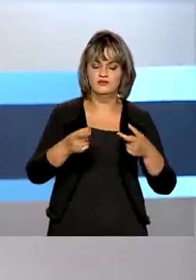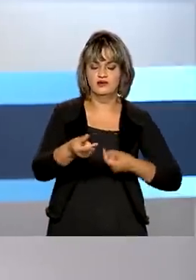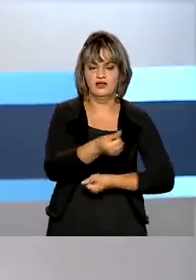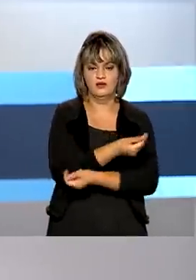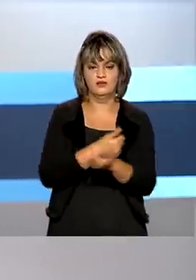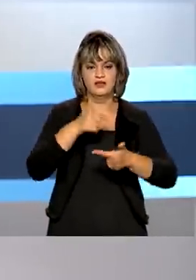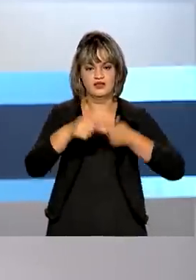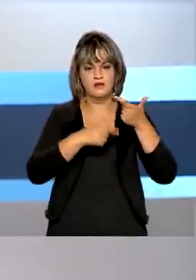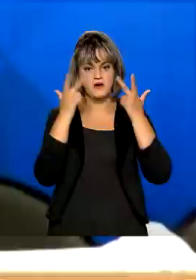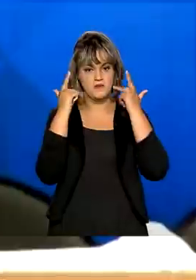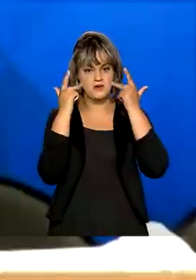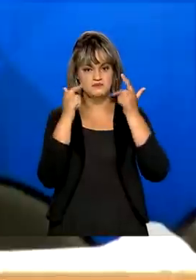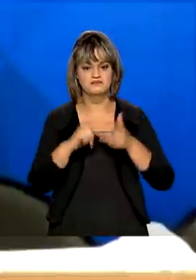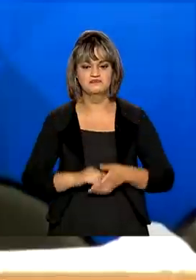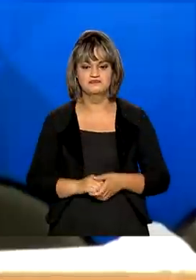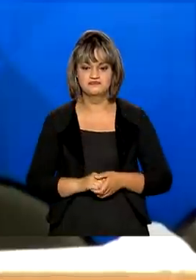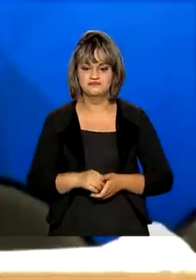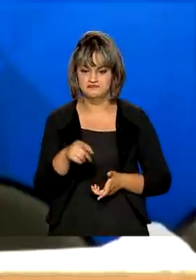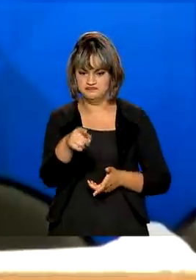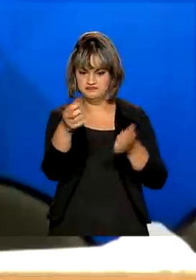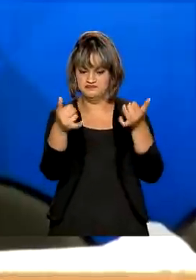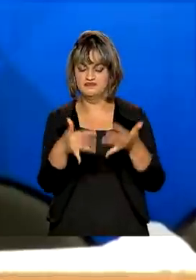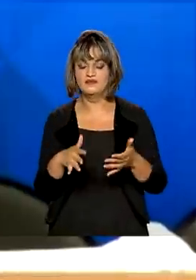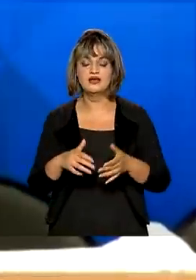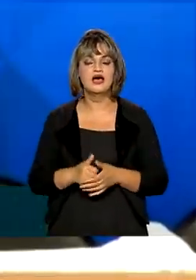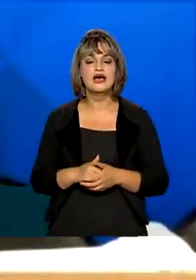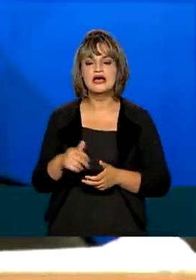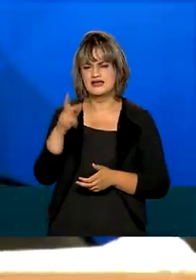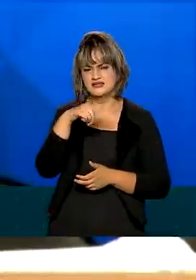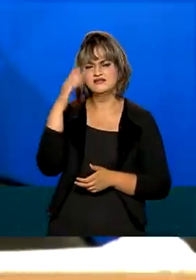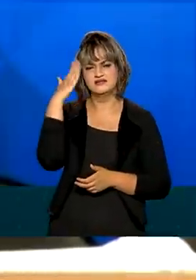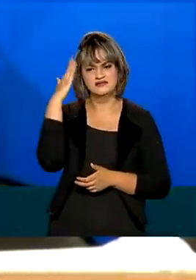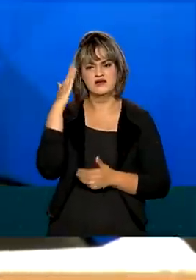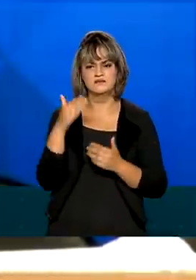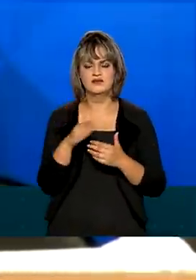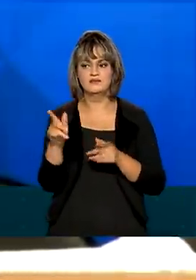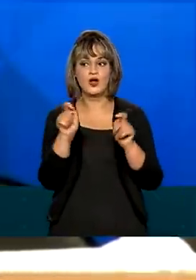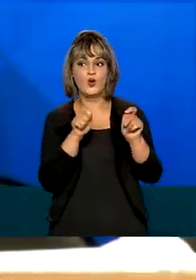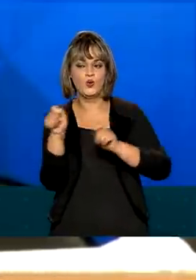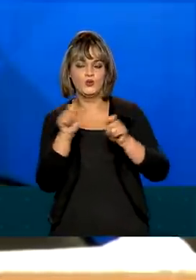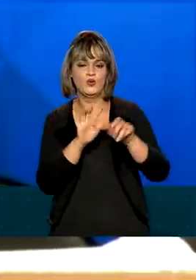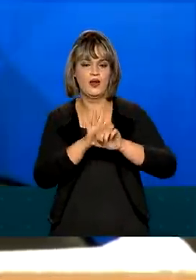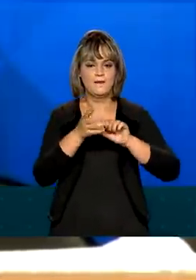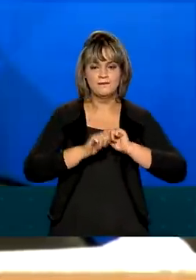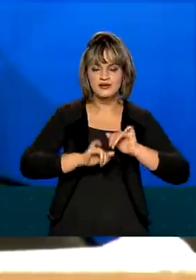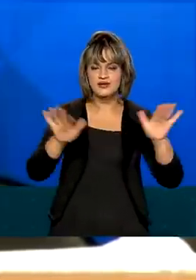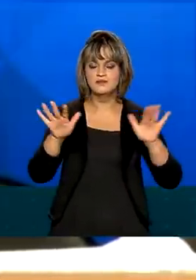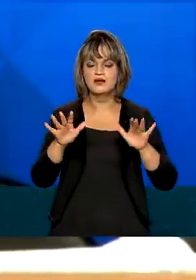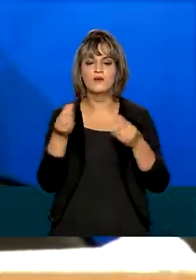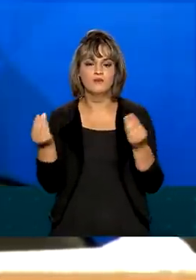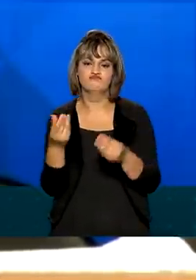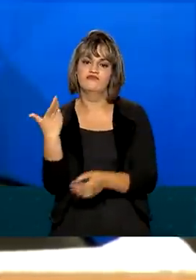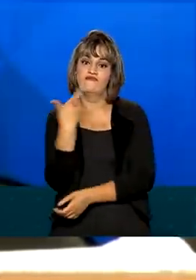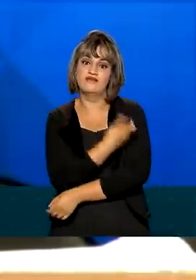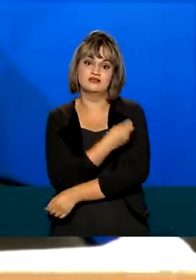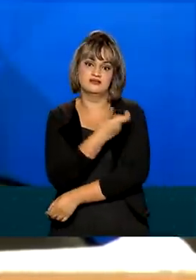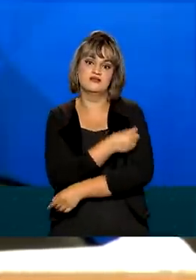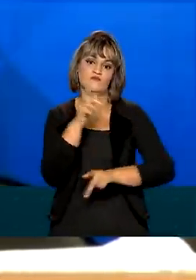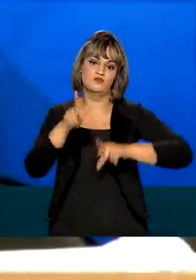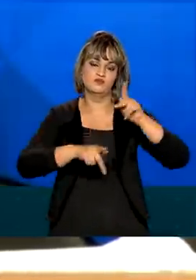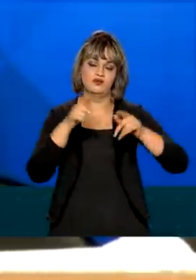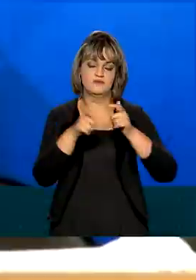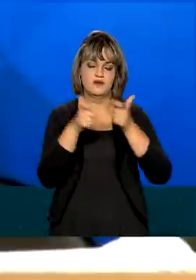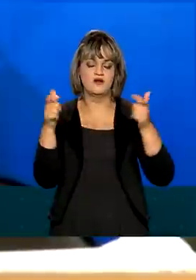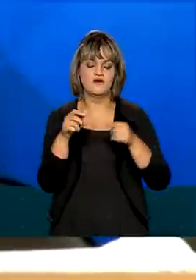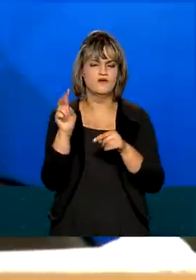economia. Todos sabemos que a contenção da pandemia por meio da vacinação em massa, da